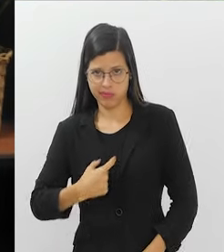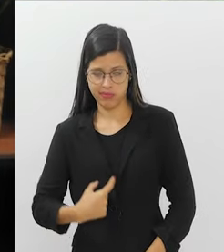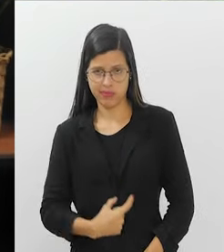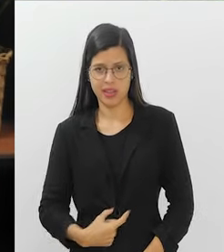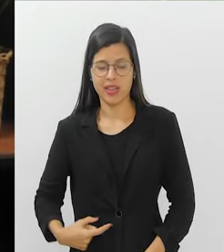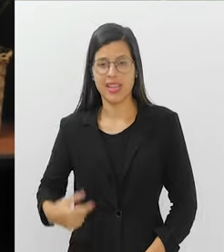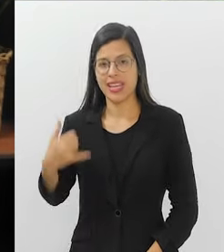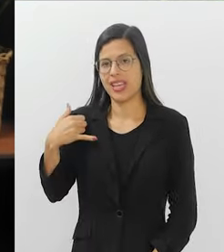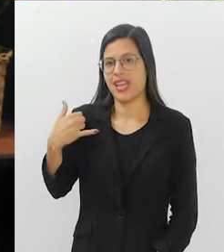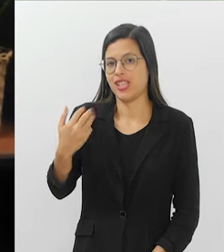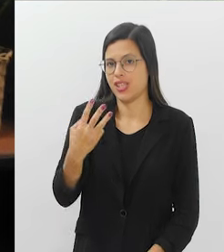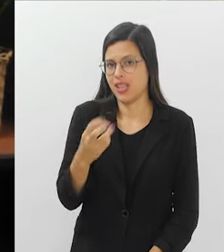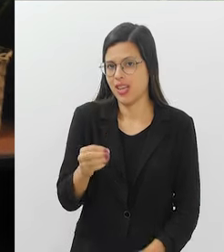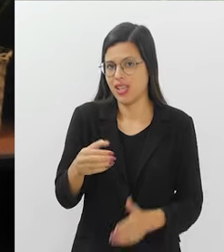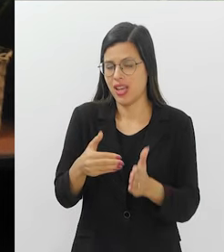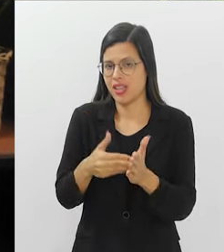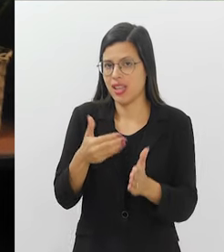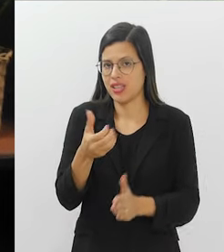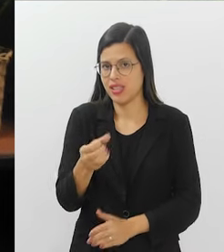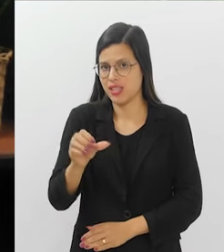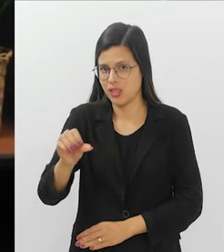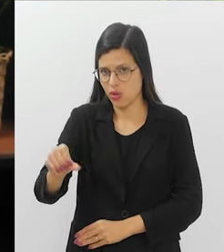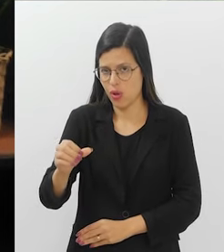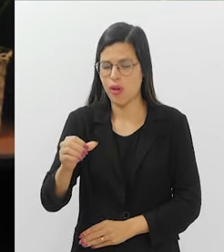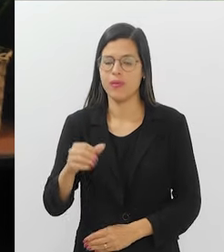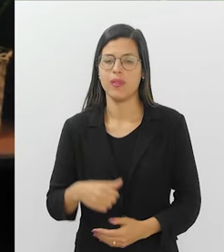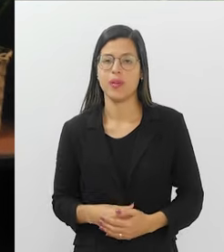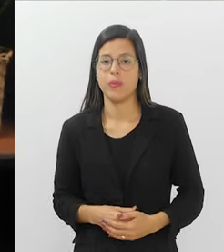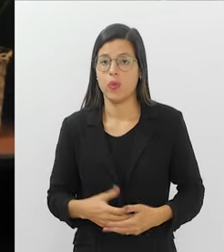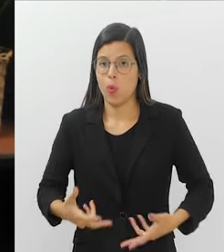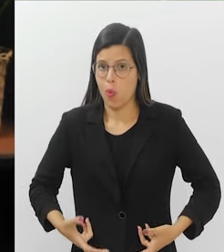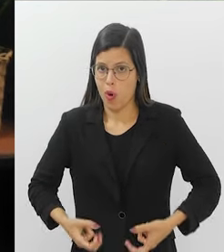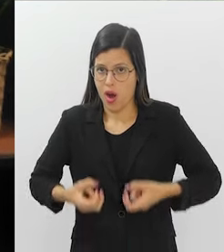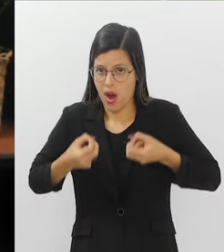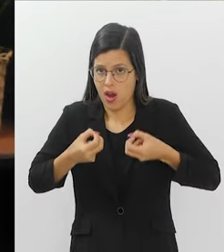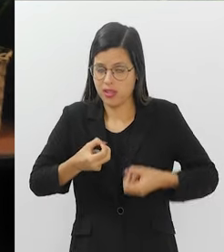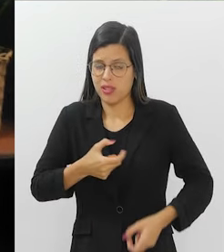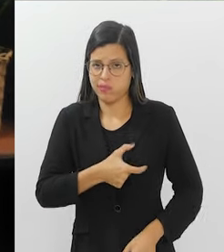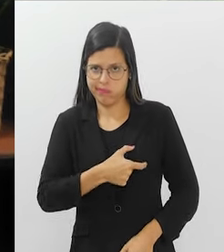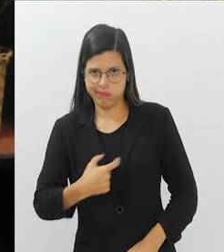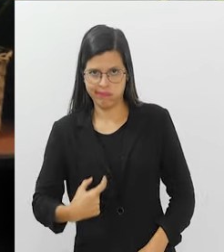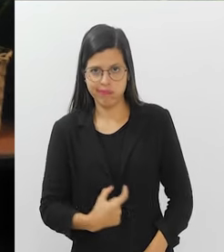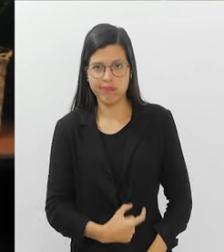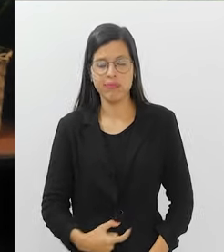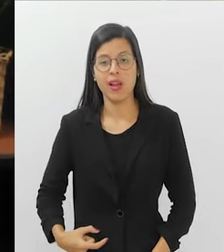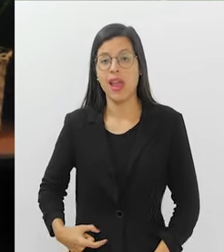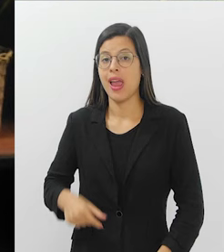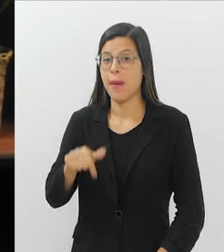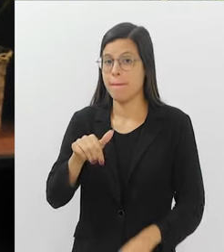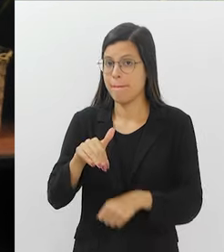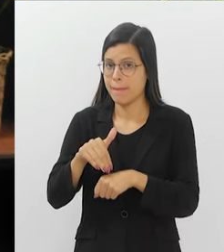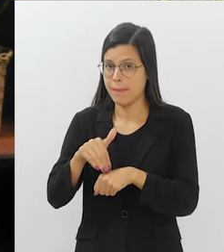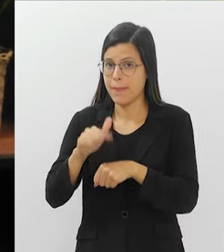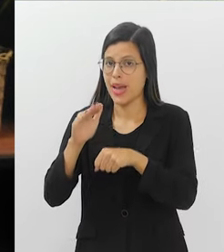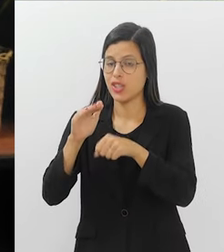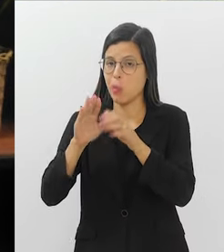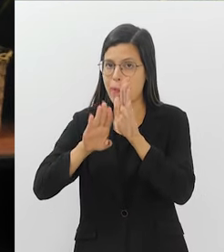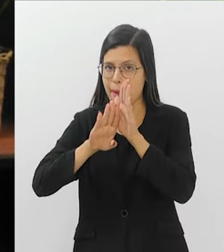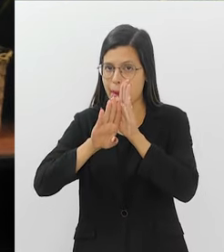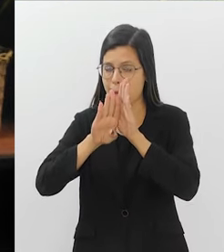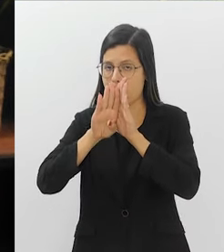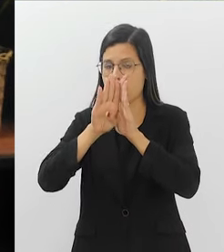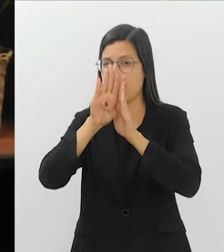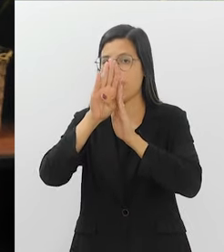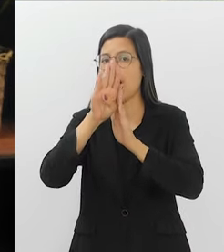na faixa etária de 30 a 69 anos. O câncer de intestino, também conhecido como coloretal, é um dos que